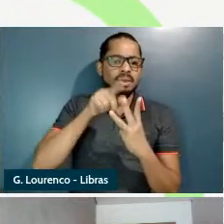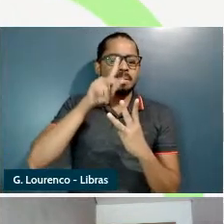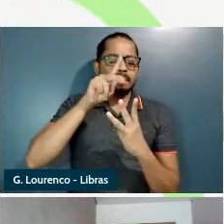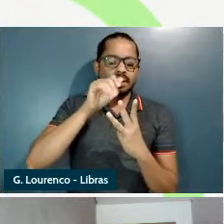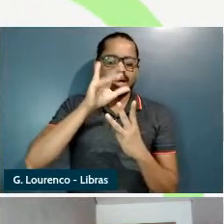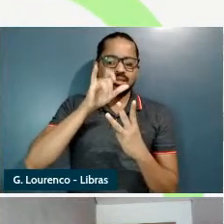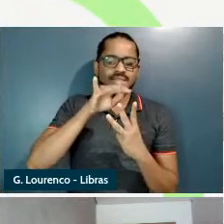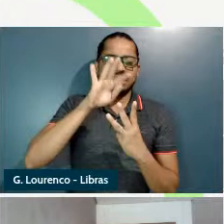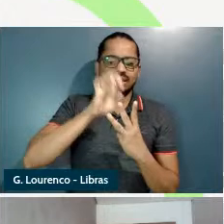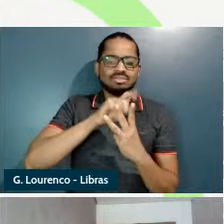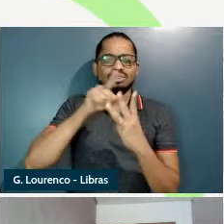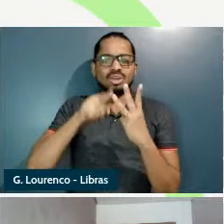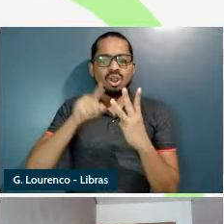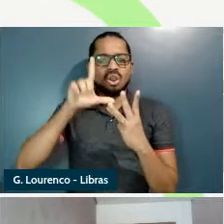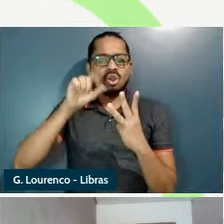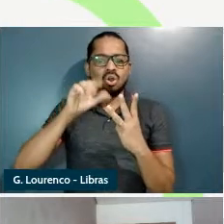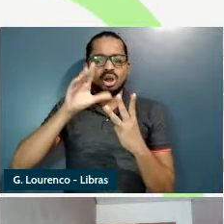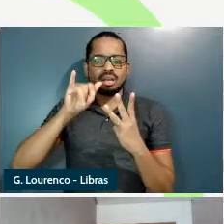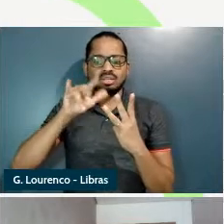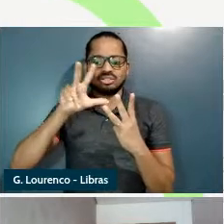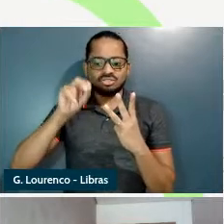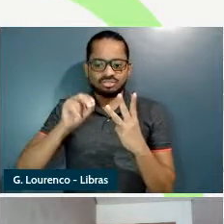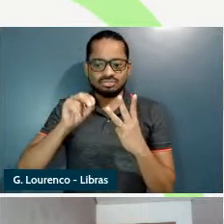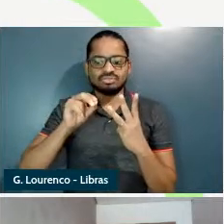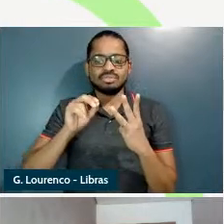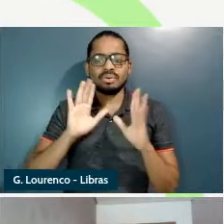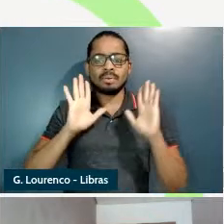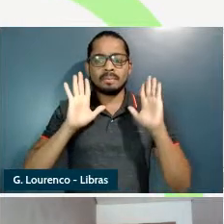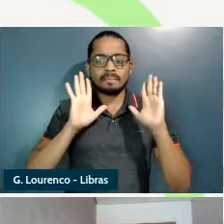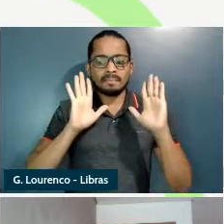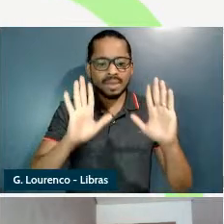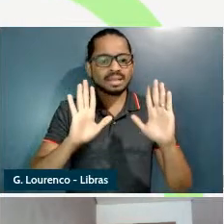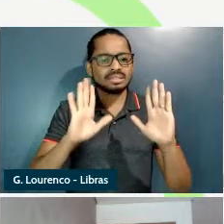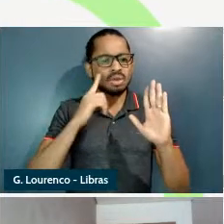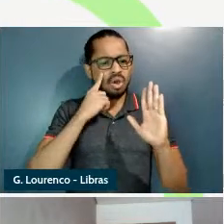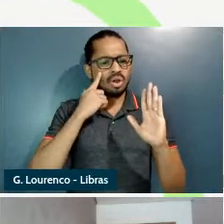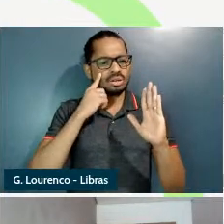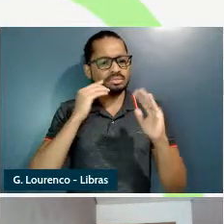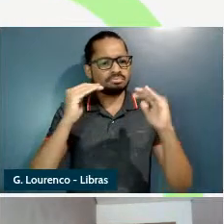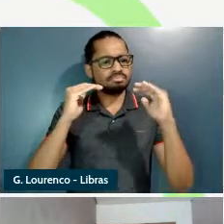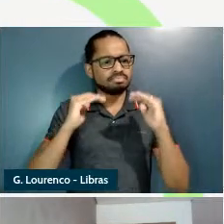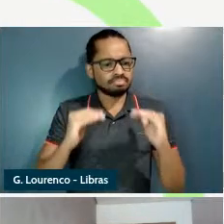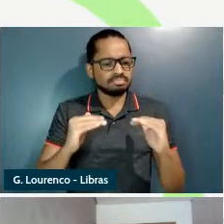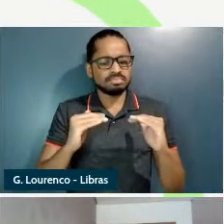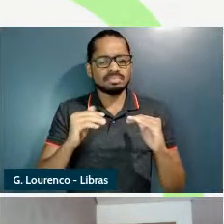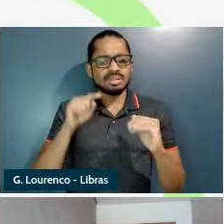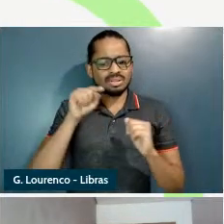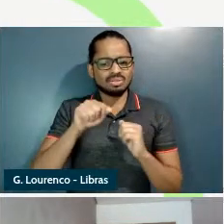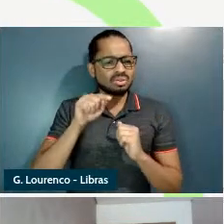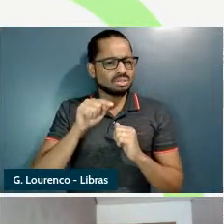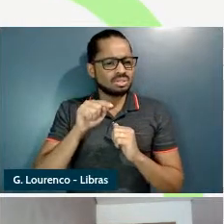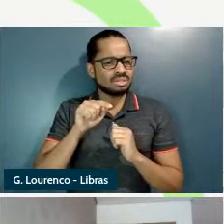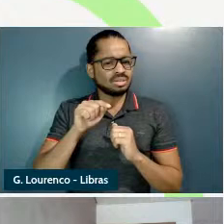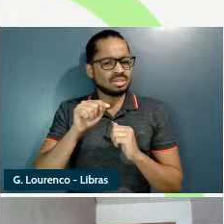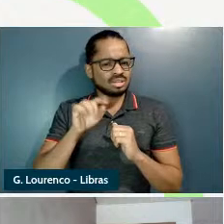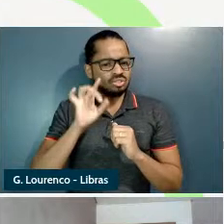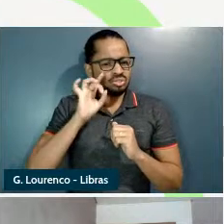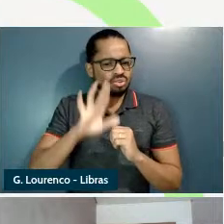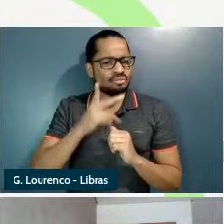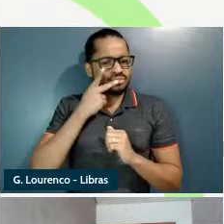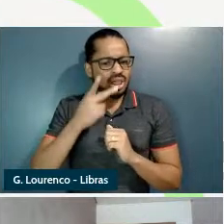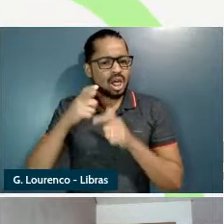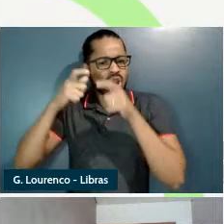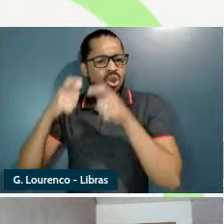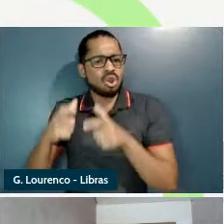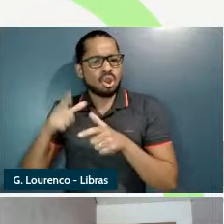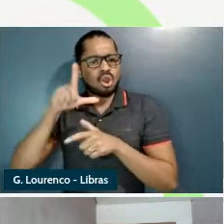toneladas de milho nós não estamos mais falando da mudança de local das 25 mil toneladas de milho então nós não temos